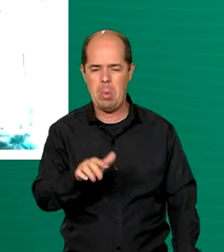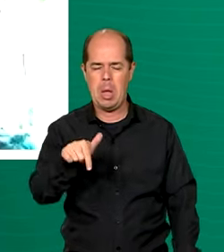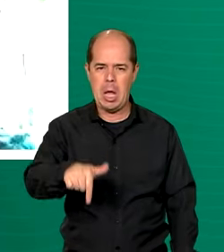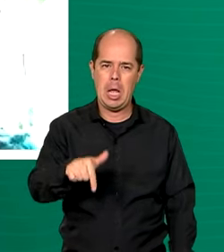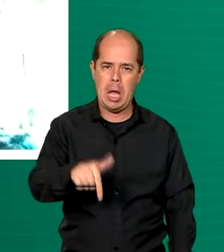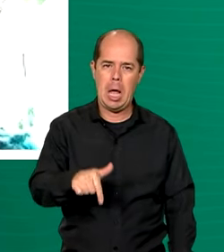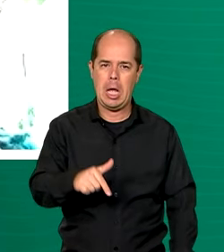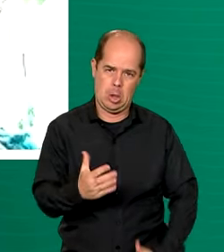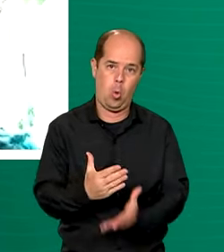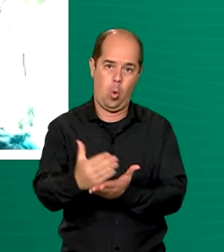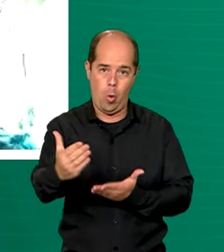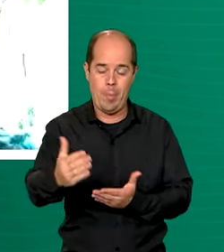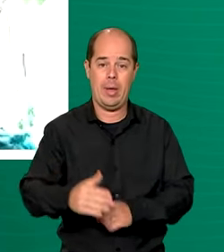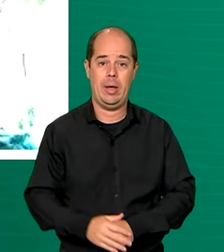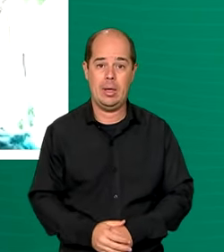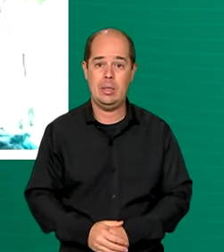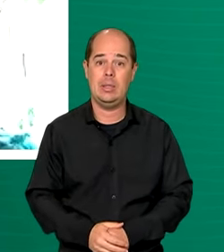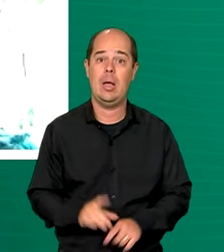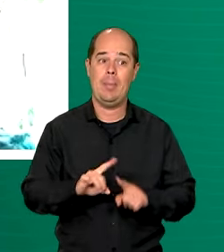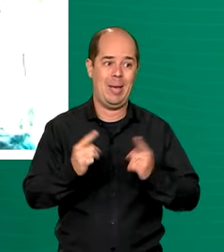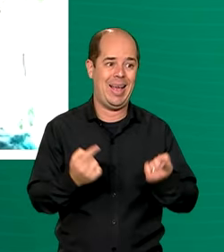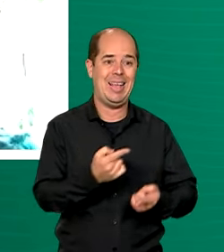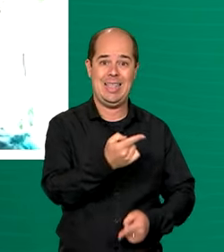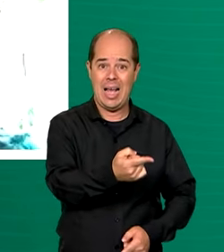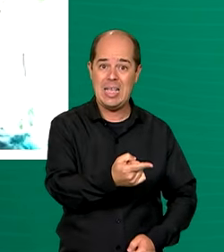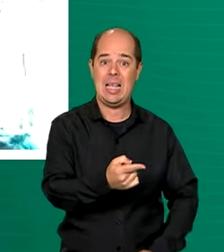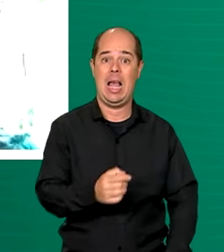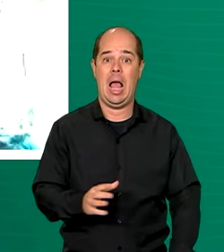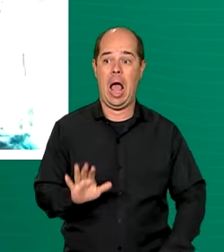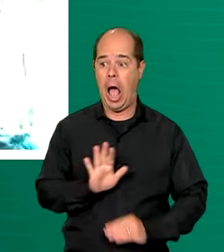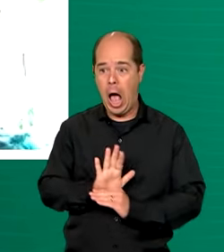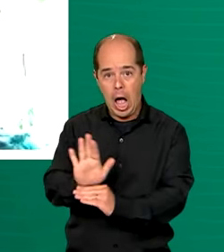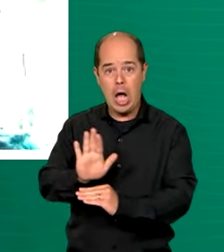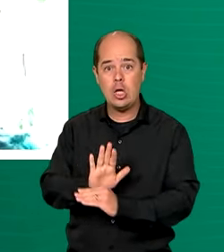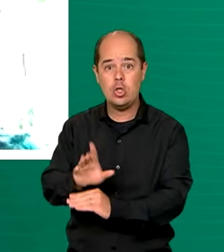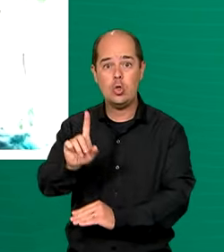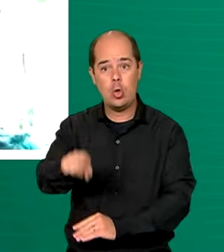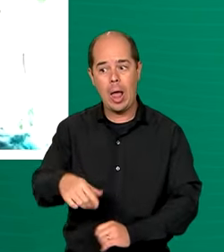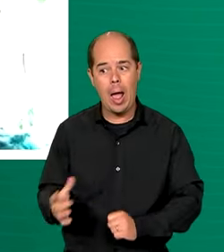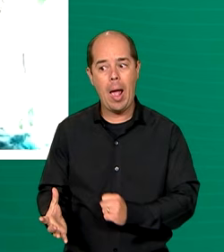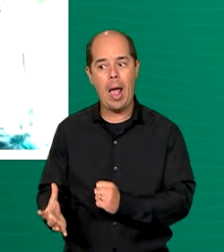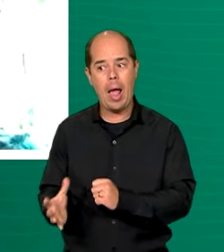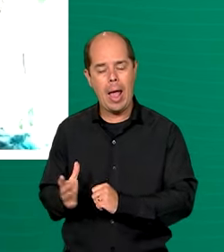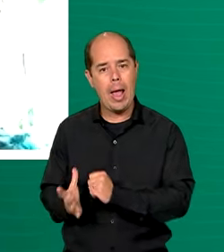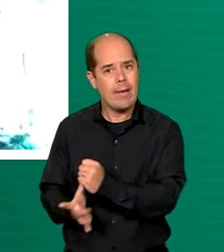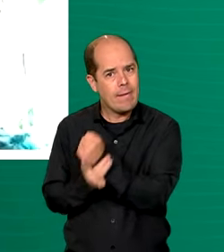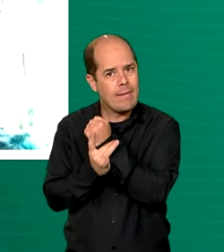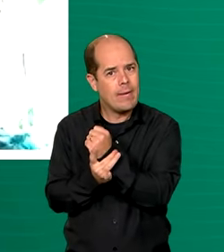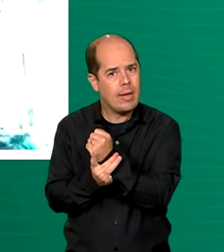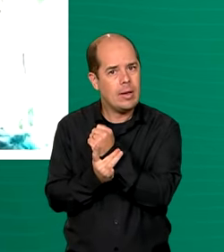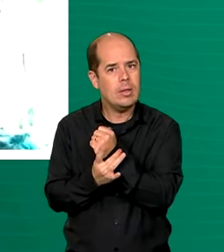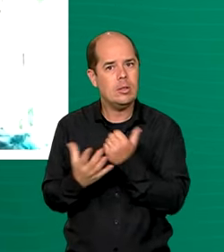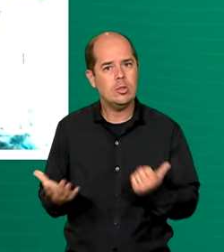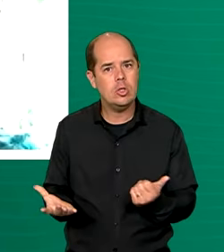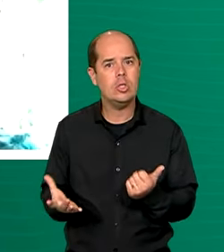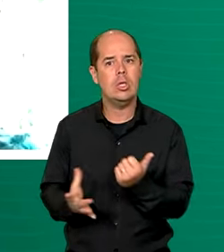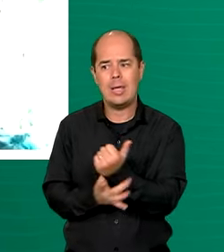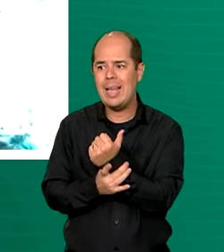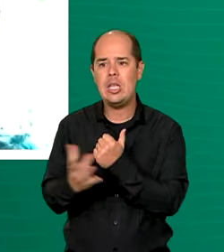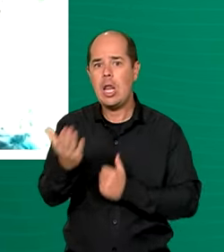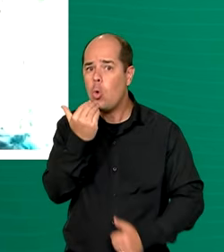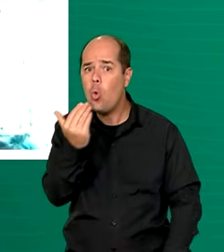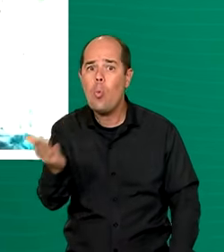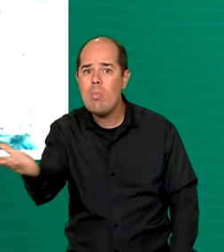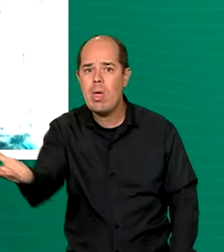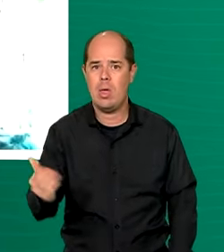a liberar, mas esse auxílio, ele vem garantir, né, garantir mais a alimentação